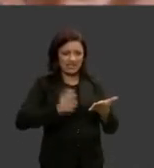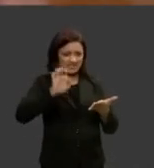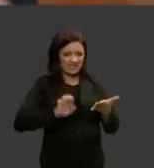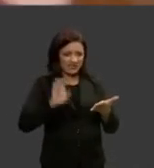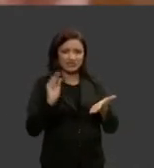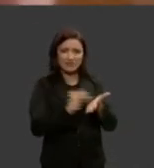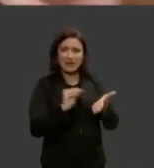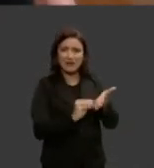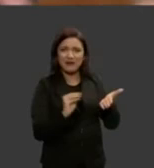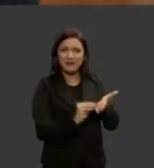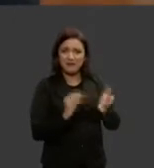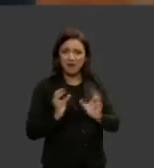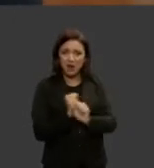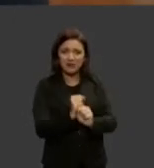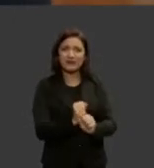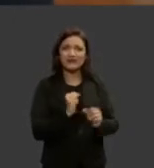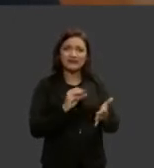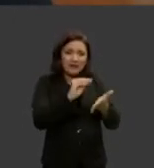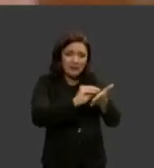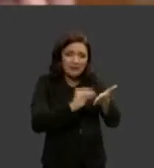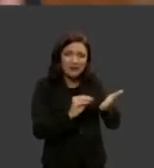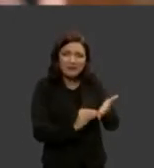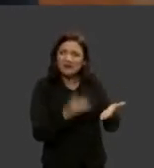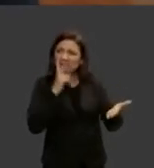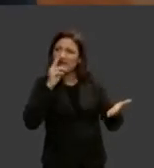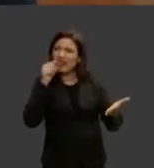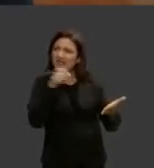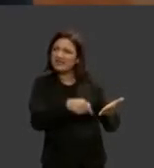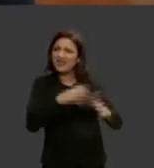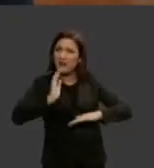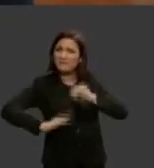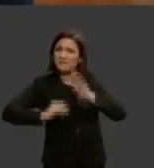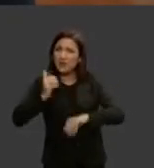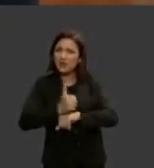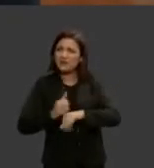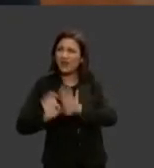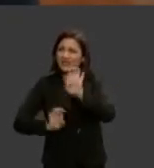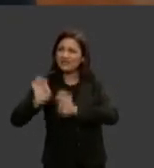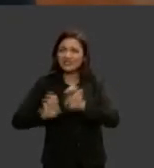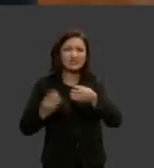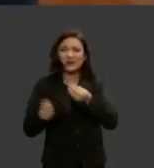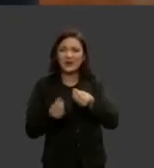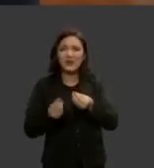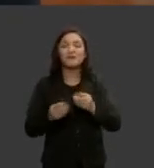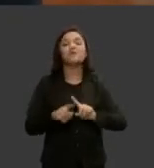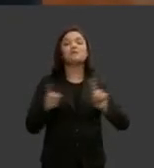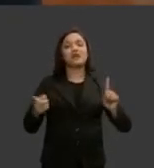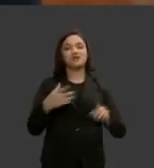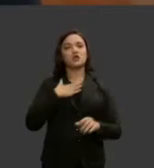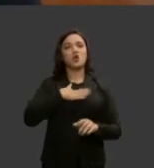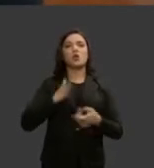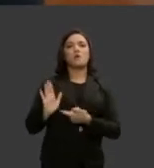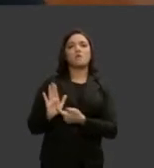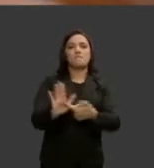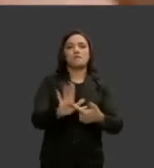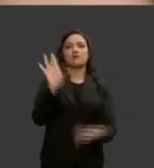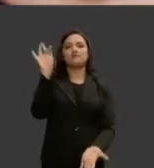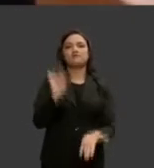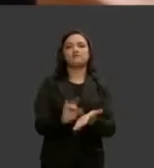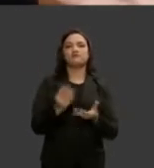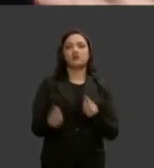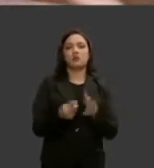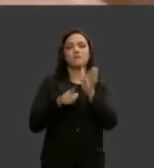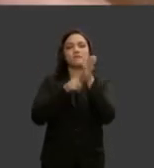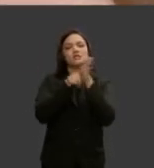ela é do direito de que área que efetivamente ela é porque realmente trazia muitos números e é isso que eu acho que é importante a gente tem que